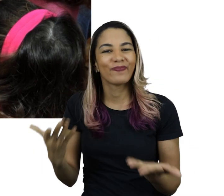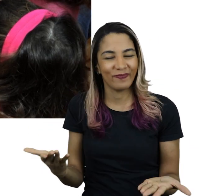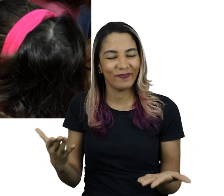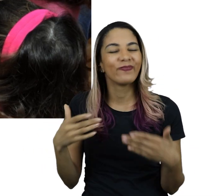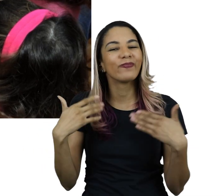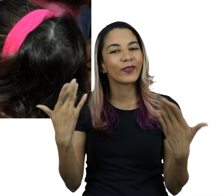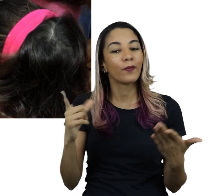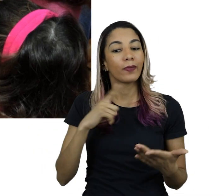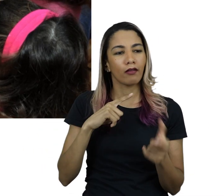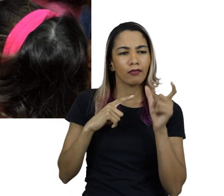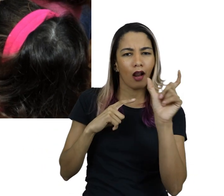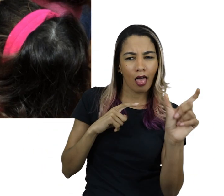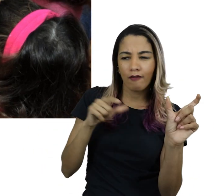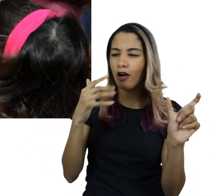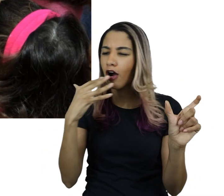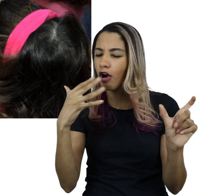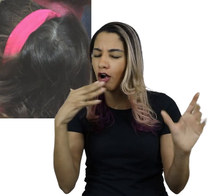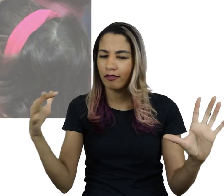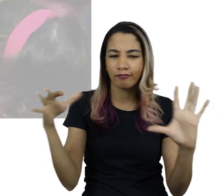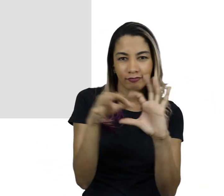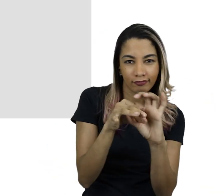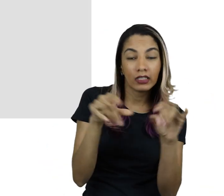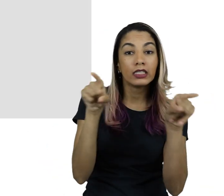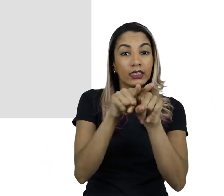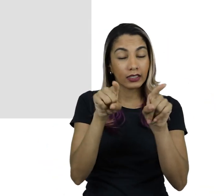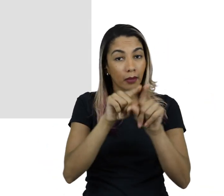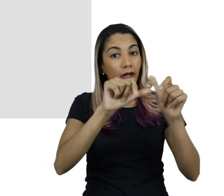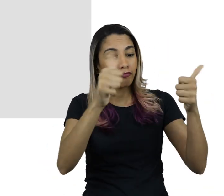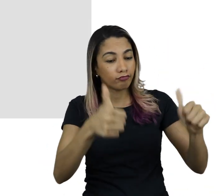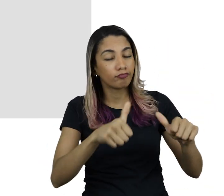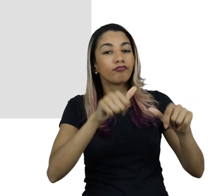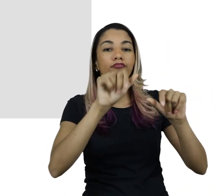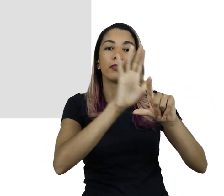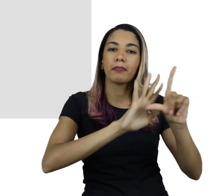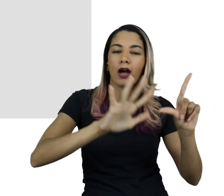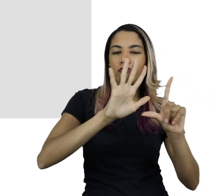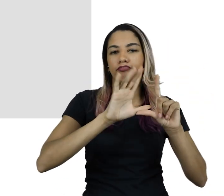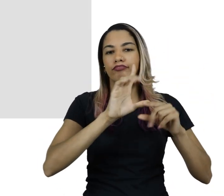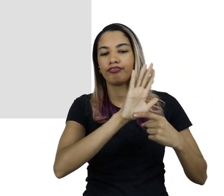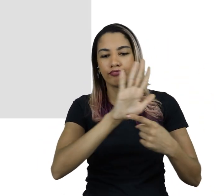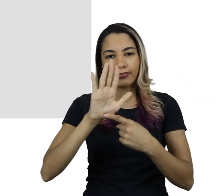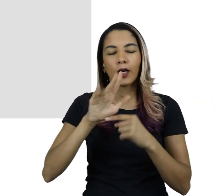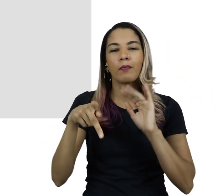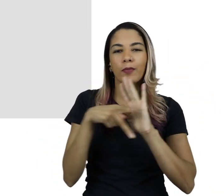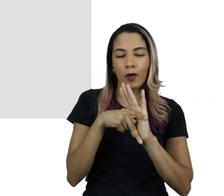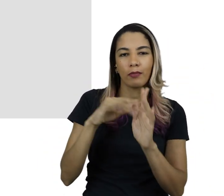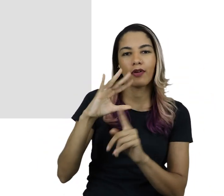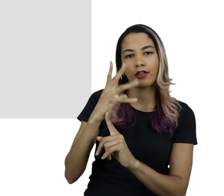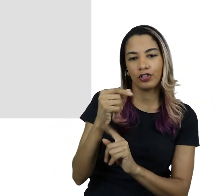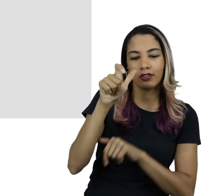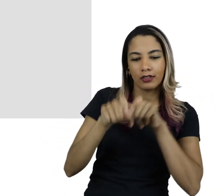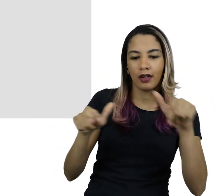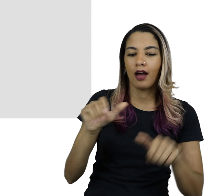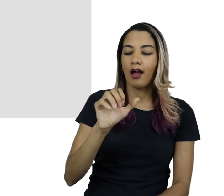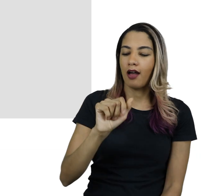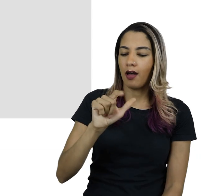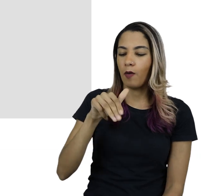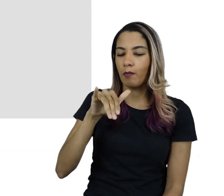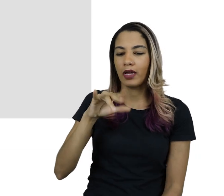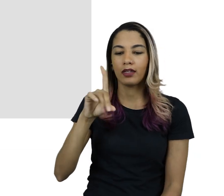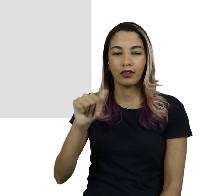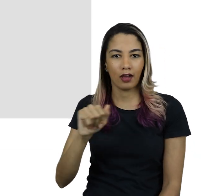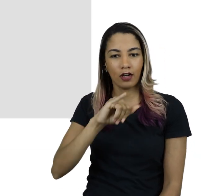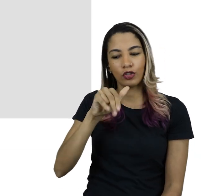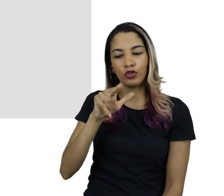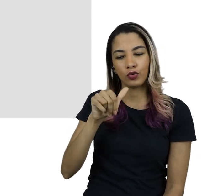sensações causadas por essas palavras, quanto às duas obras referenciais da coleção do museu dos artistas Almeida Júnior e